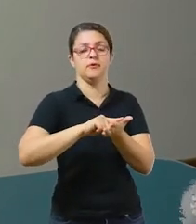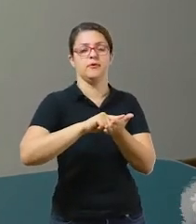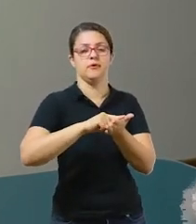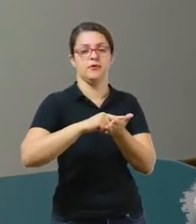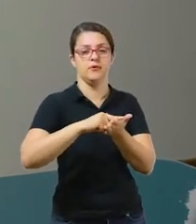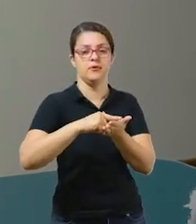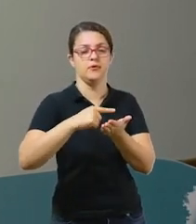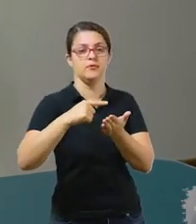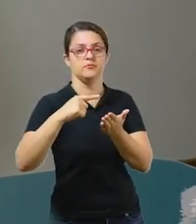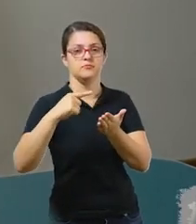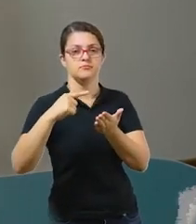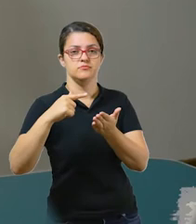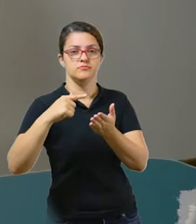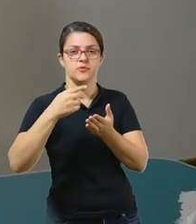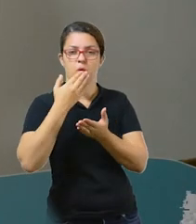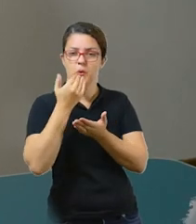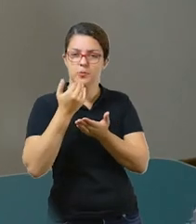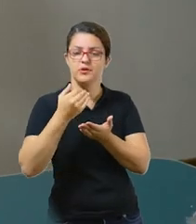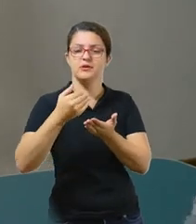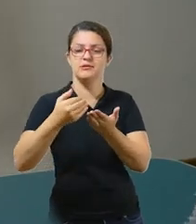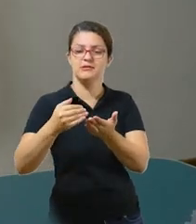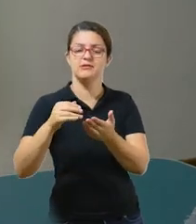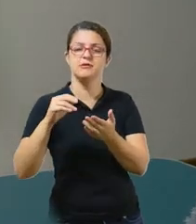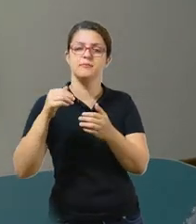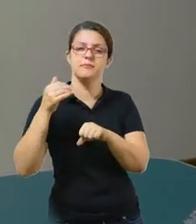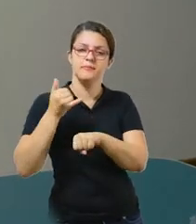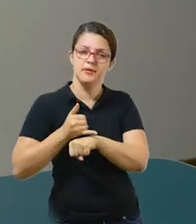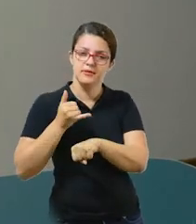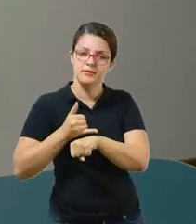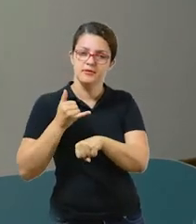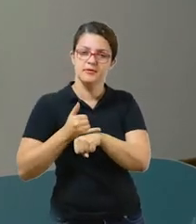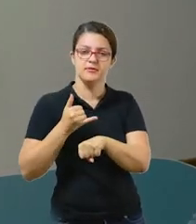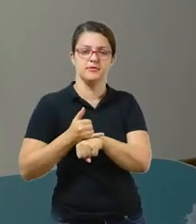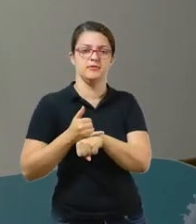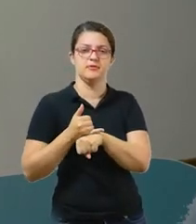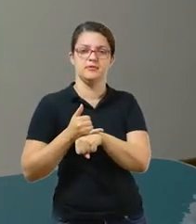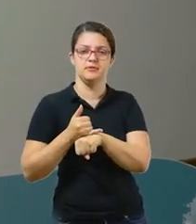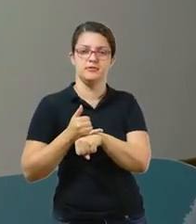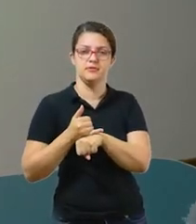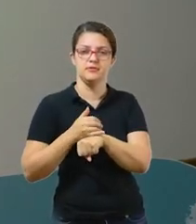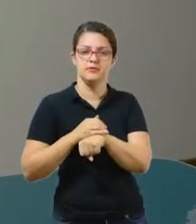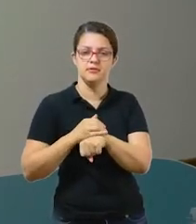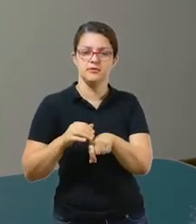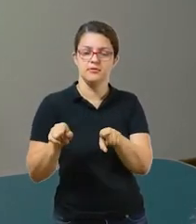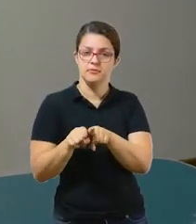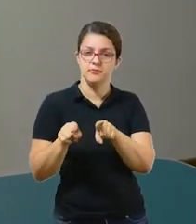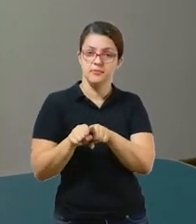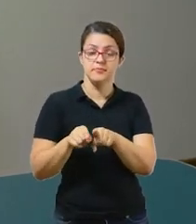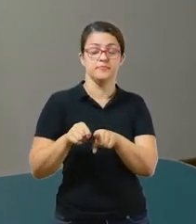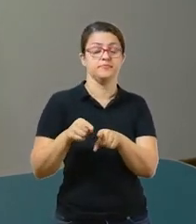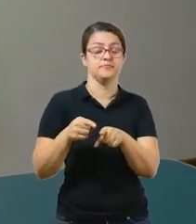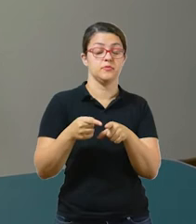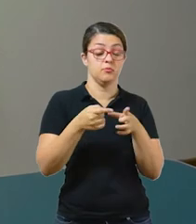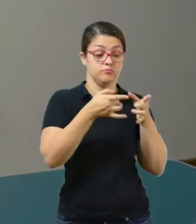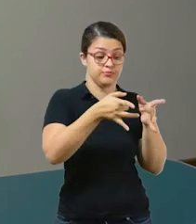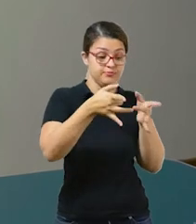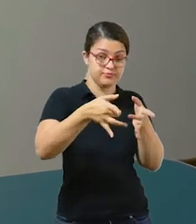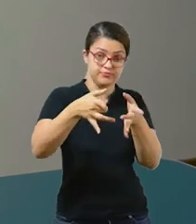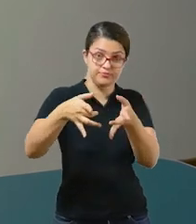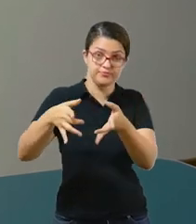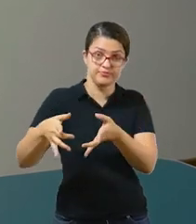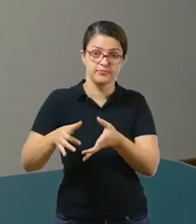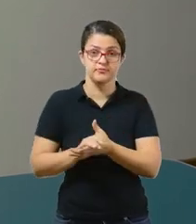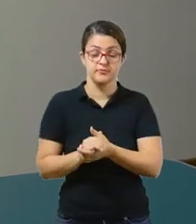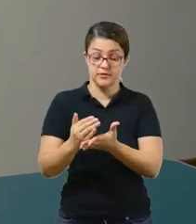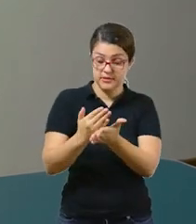orgânicos e metal. Lá nós teremos algumas atividades relacionadas a essa coleta seletiva. O que é muito importante para o nosso meio ambiente.